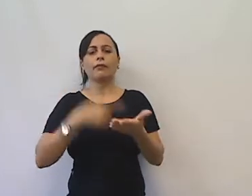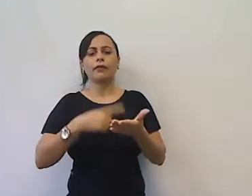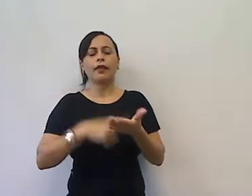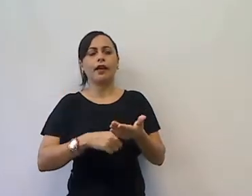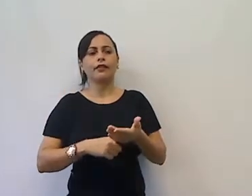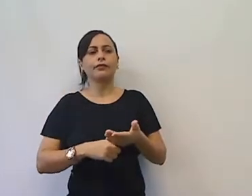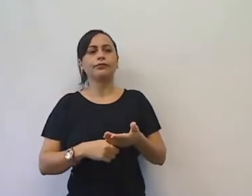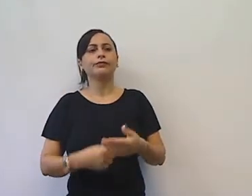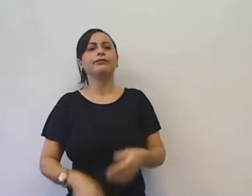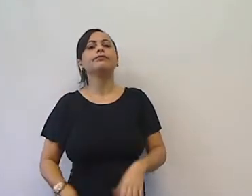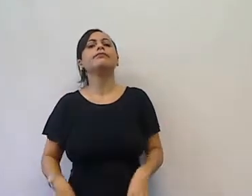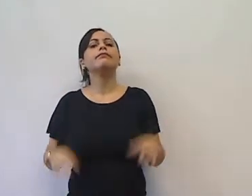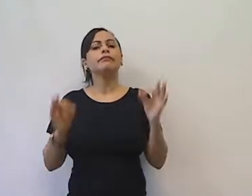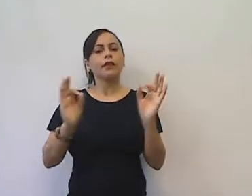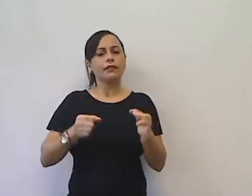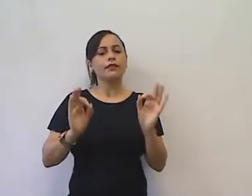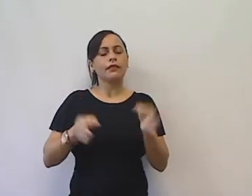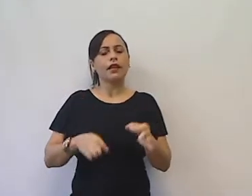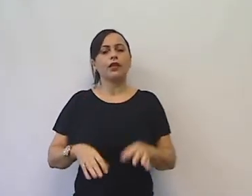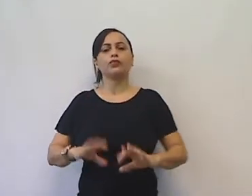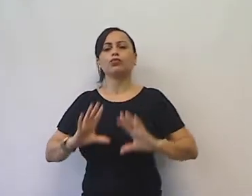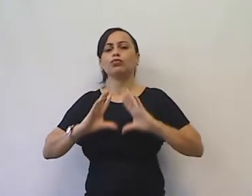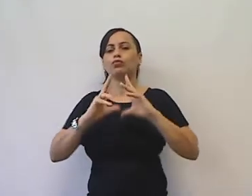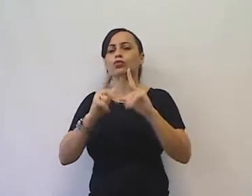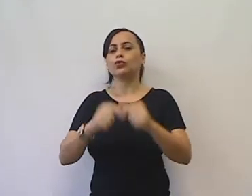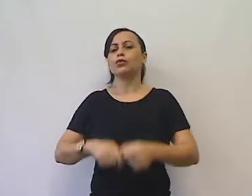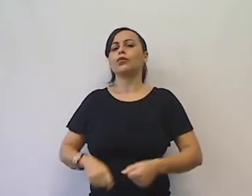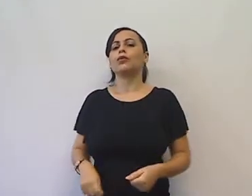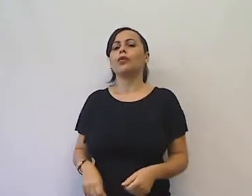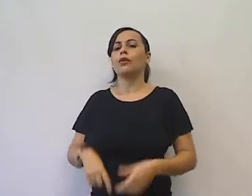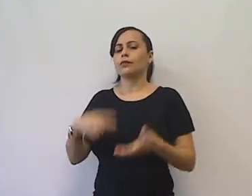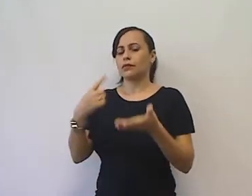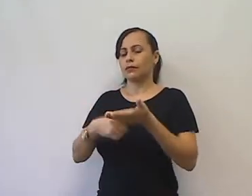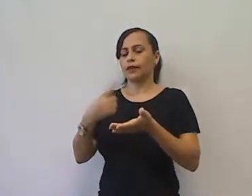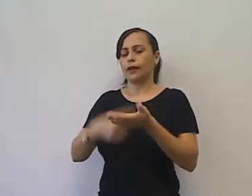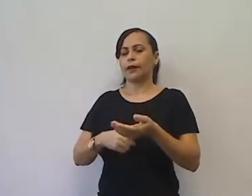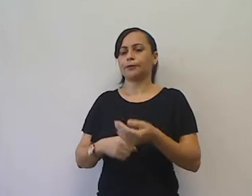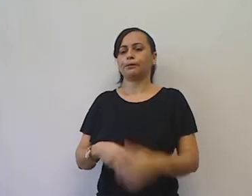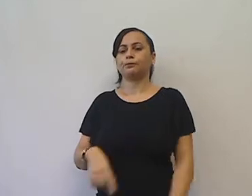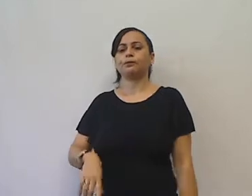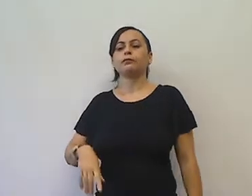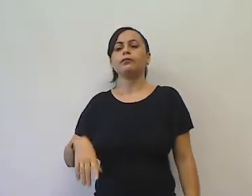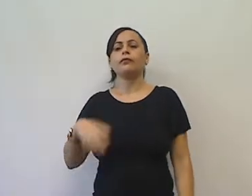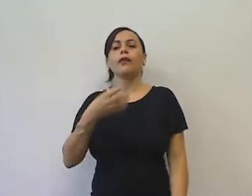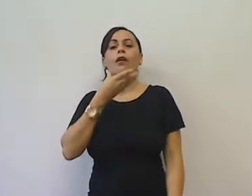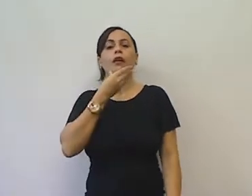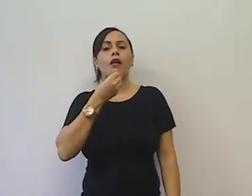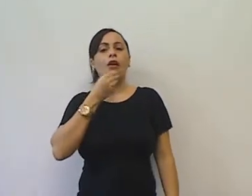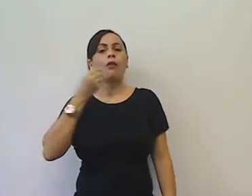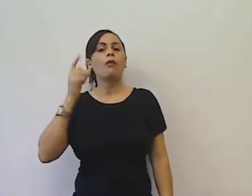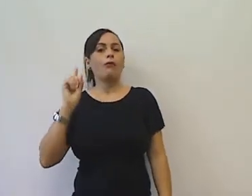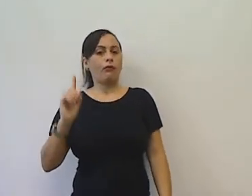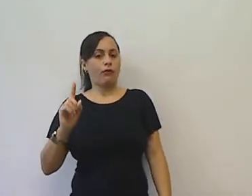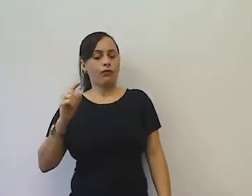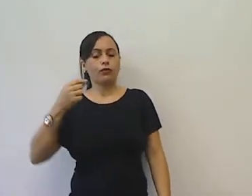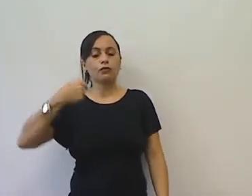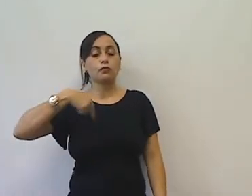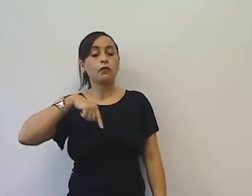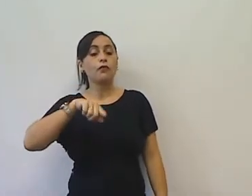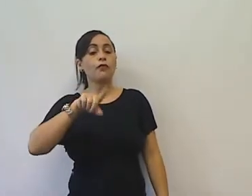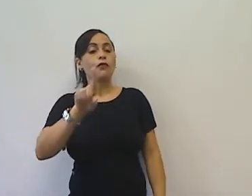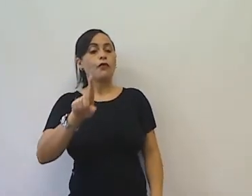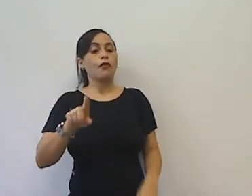pensaram e aceitaram a aposta. Pedro, lá se foi para a porta da fazenda de dona